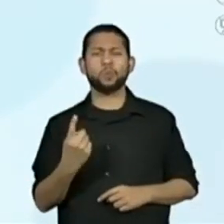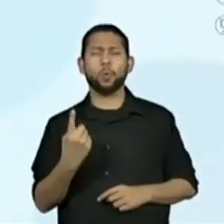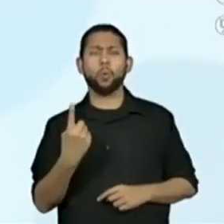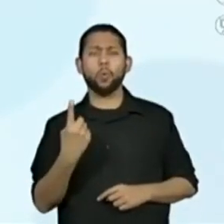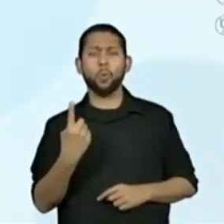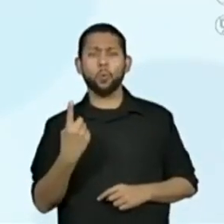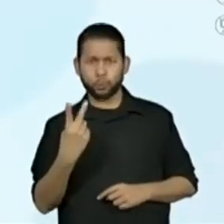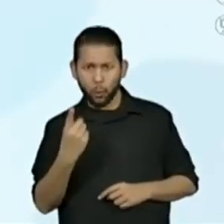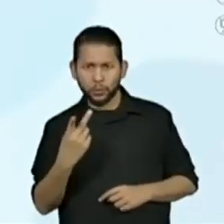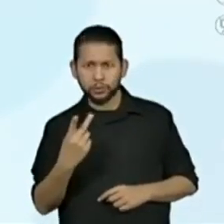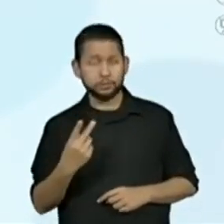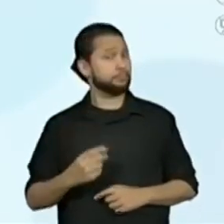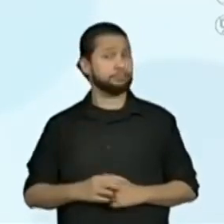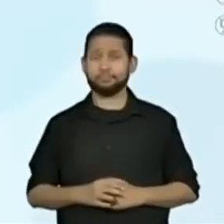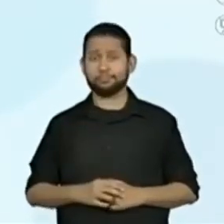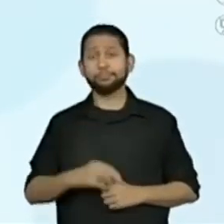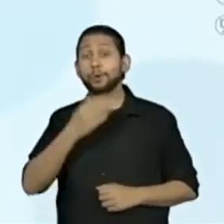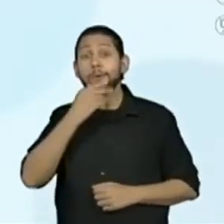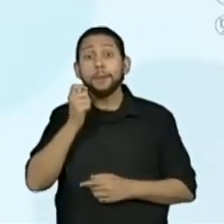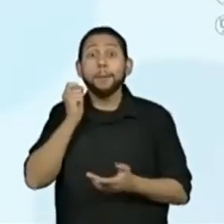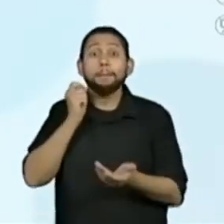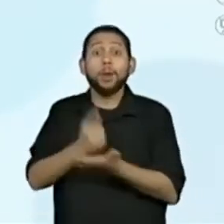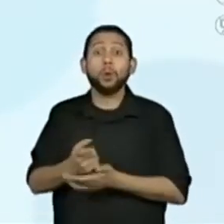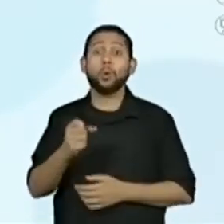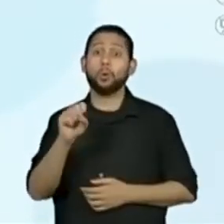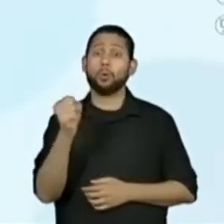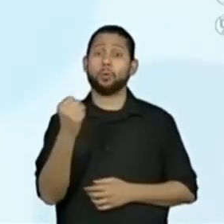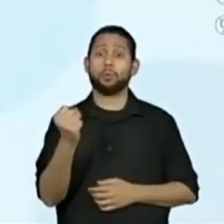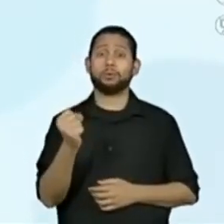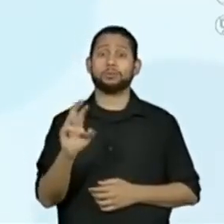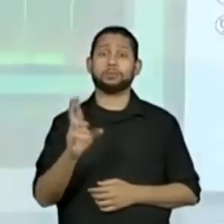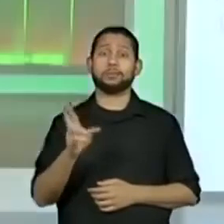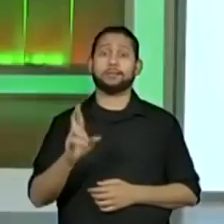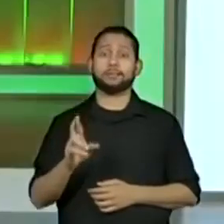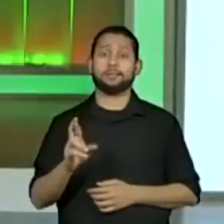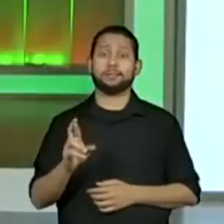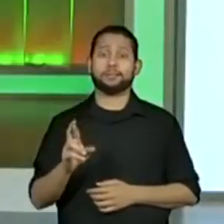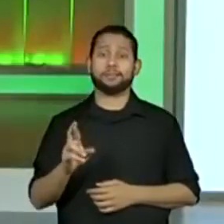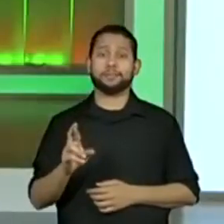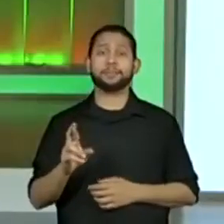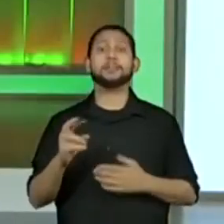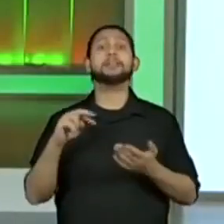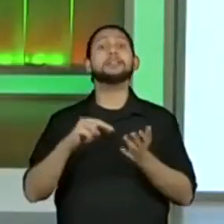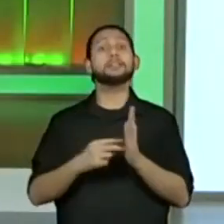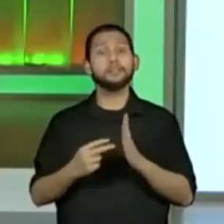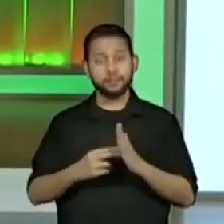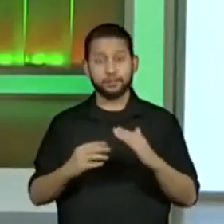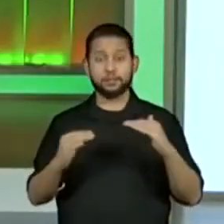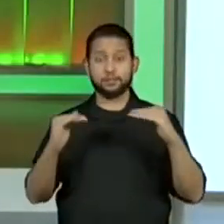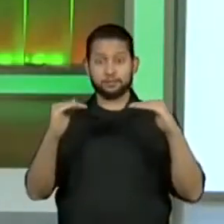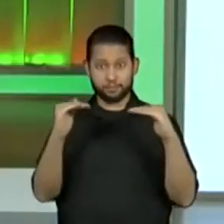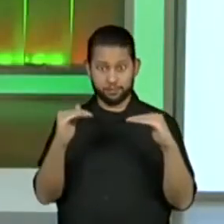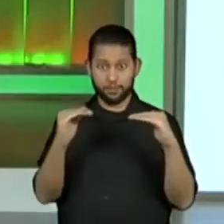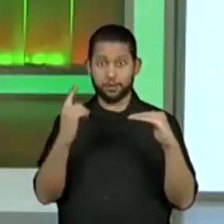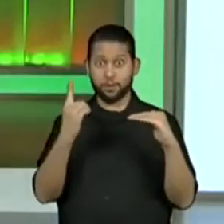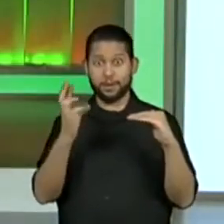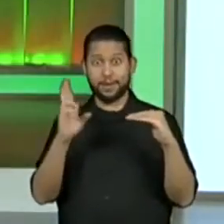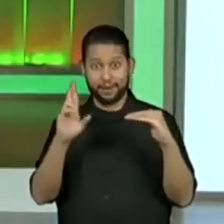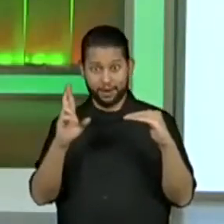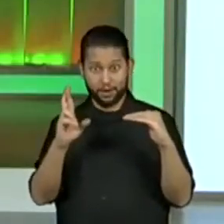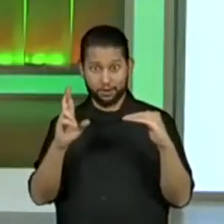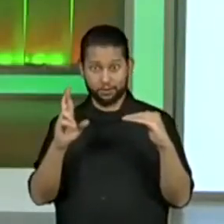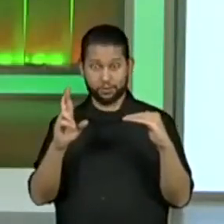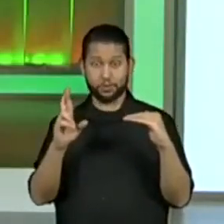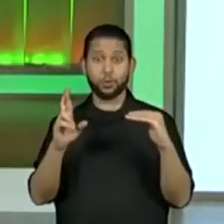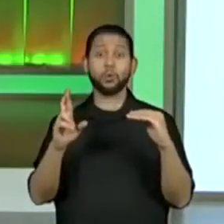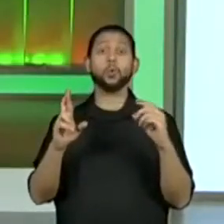sairia R$,00. Portanto, o valor foi menor que R$,00. Certo?